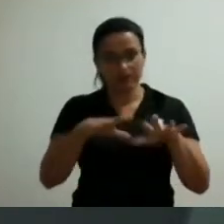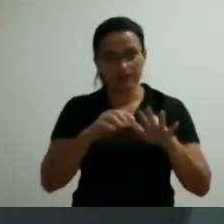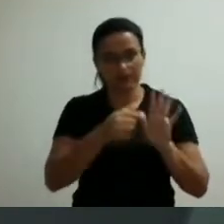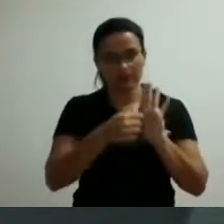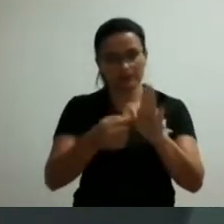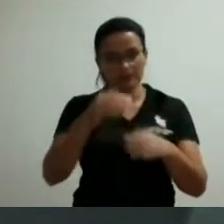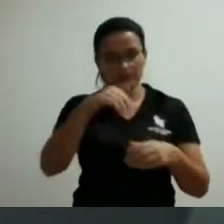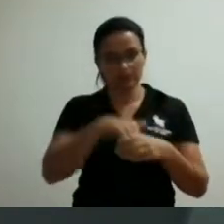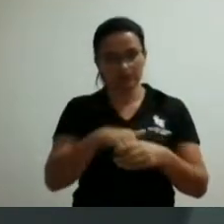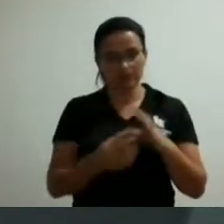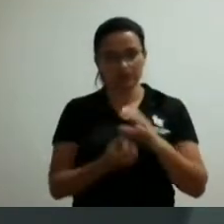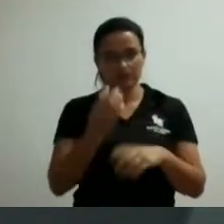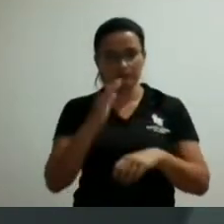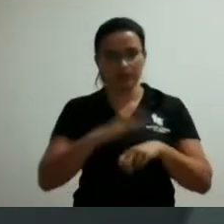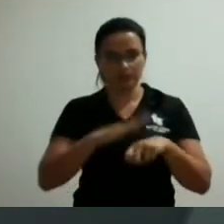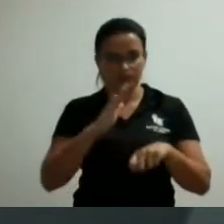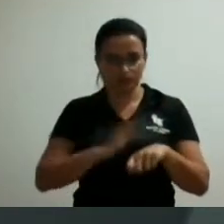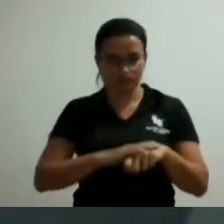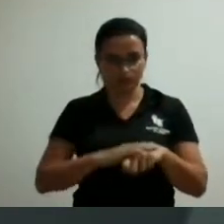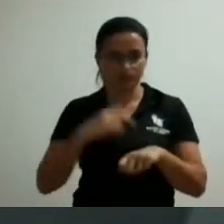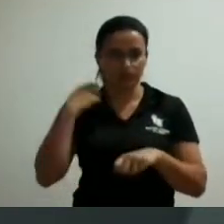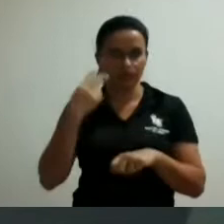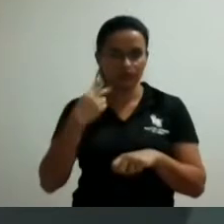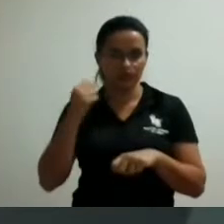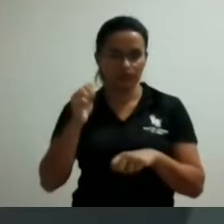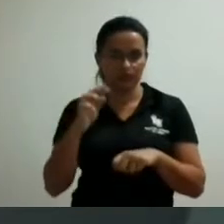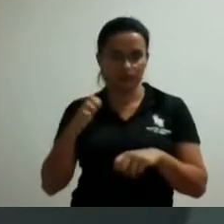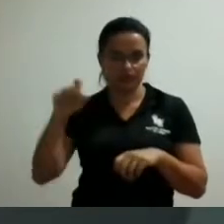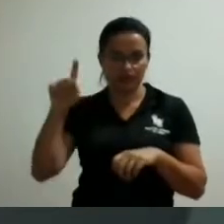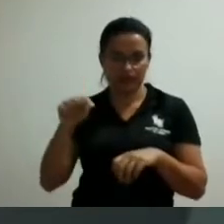André Luiz Lidos parecido presidente